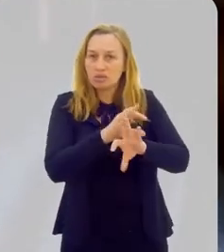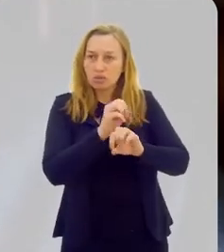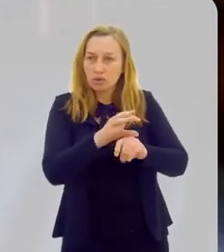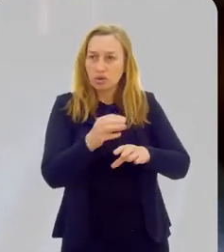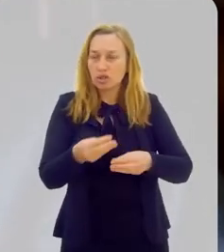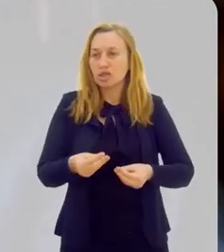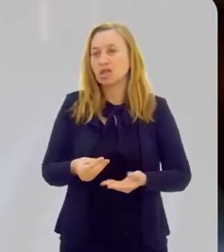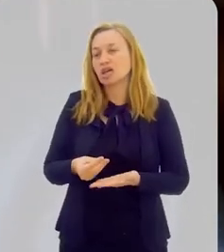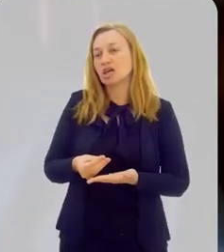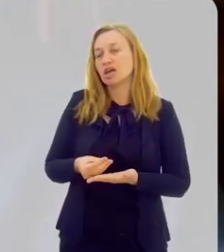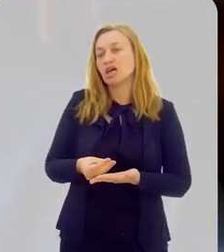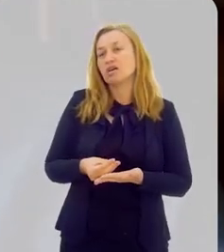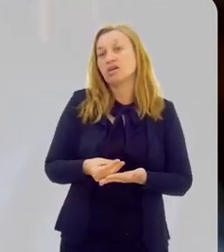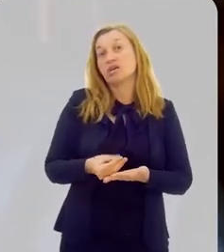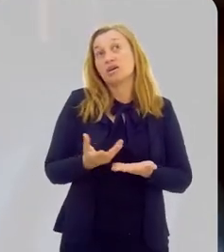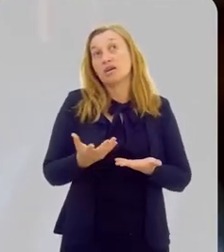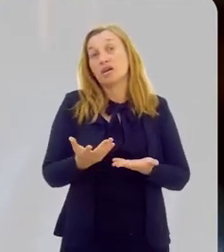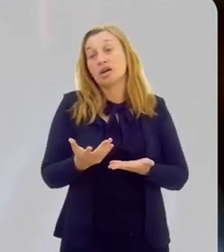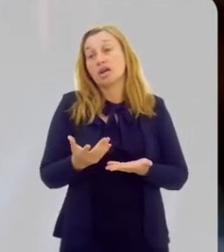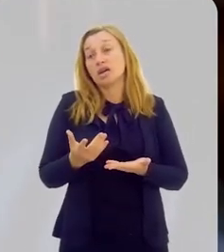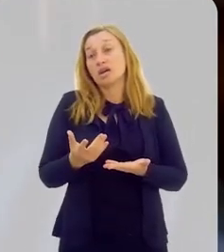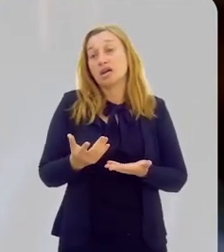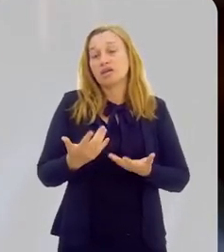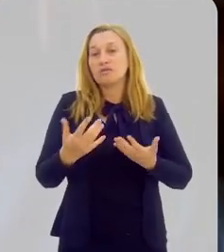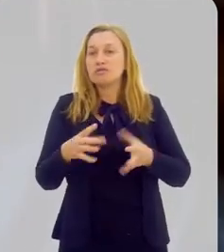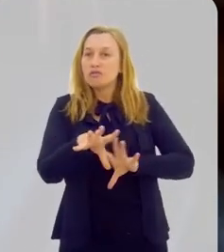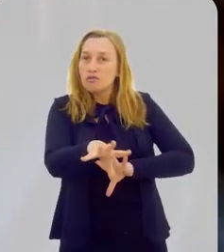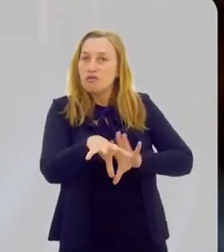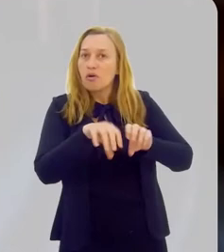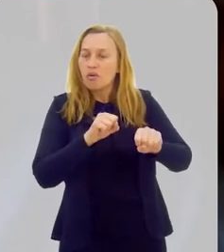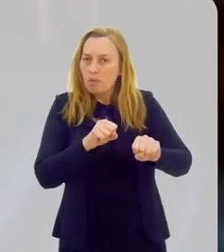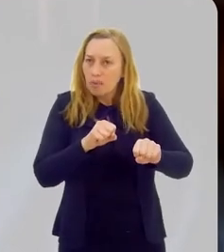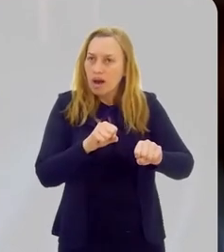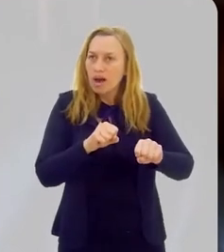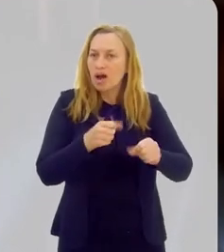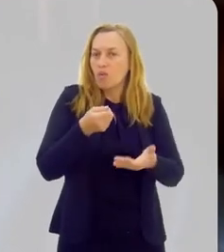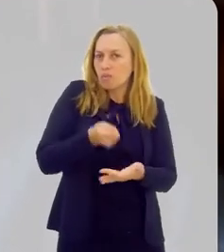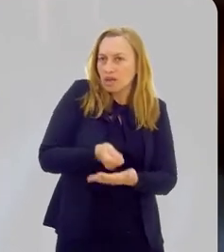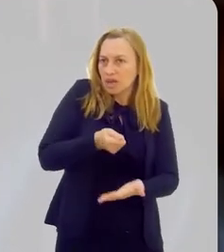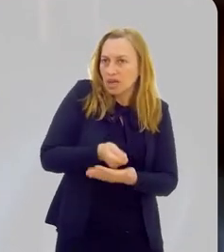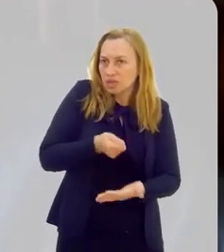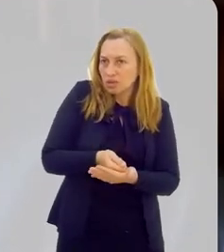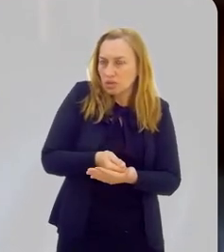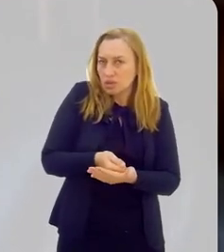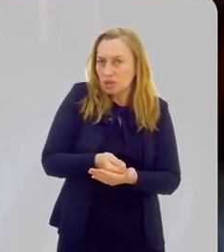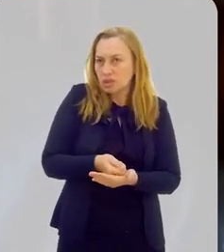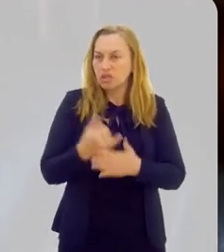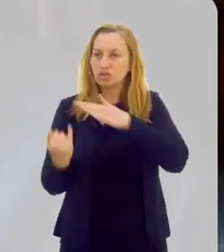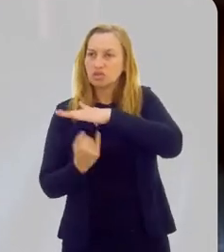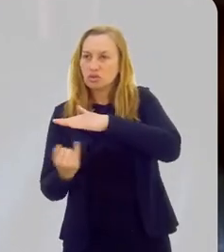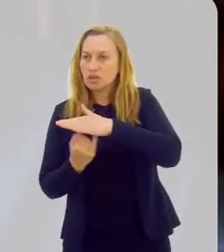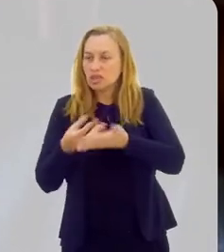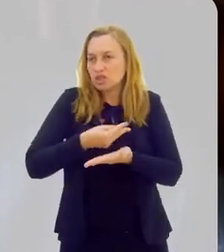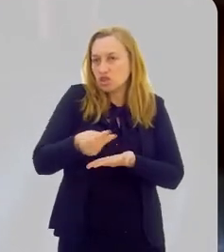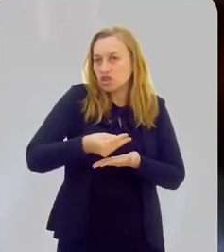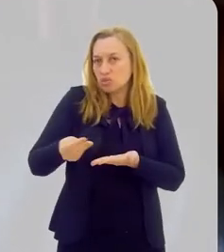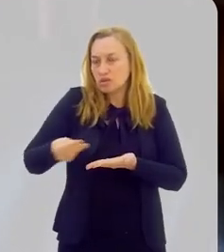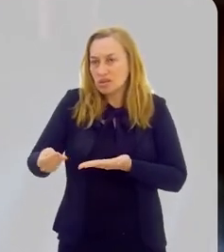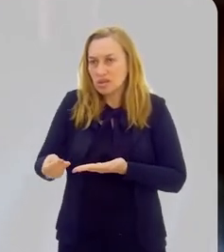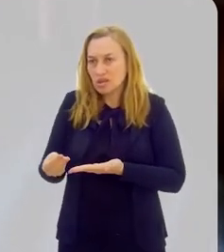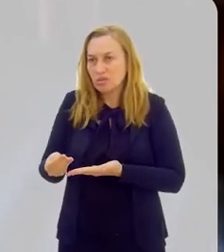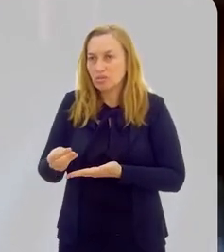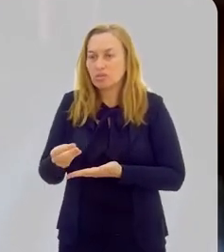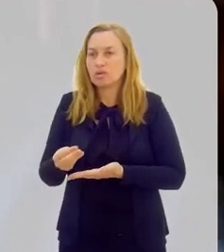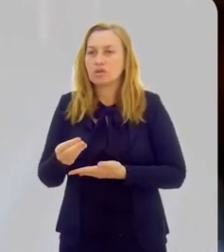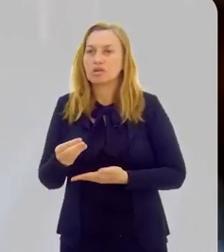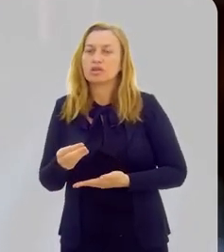e sem a distribuição de renda que a educação traz, a educação, além de formar e além de ser uma obrigatoriedade constitucional, ela traz uma